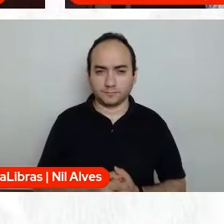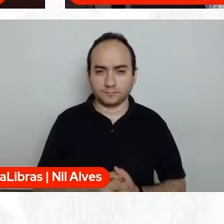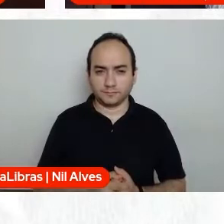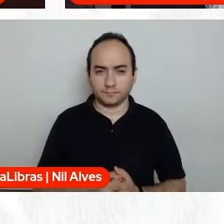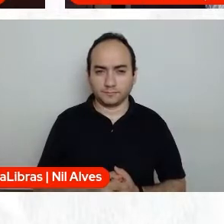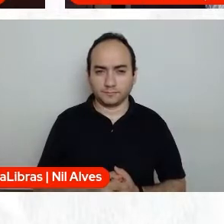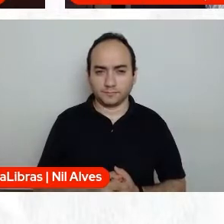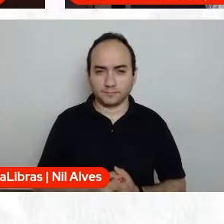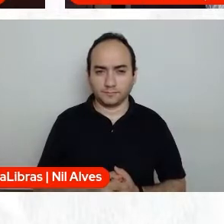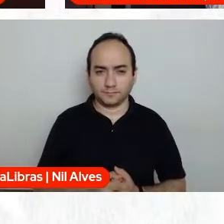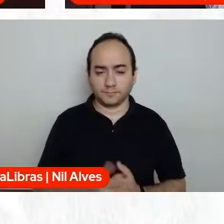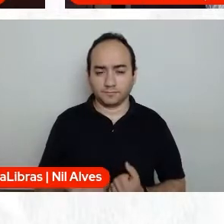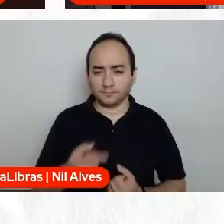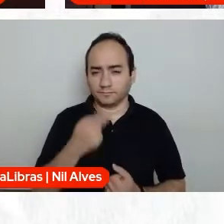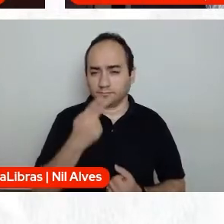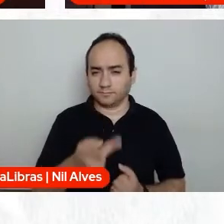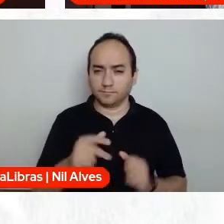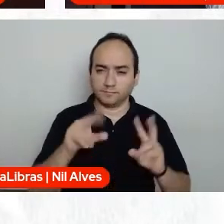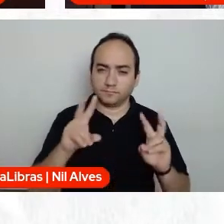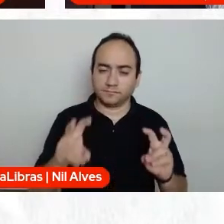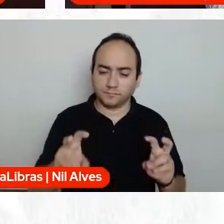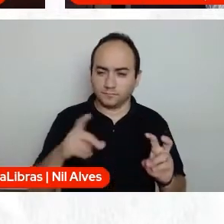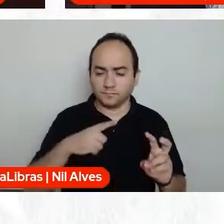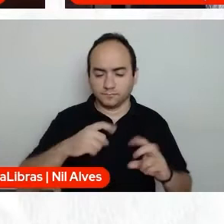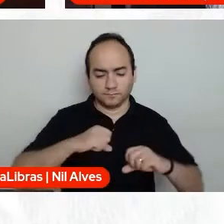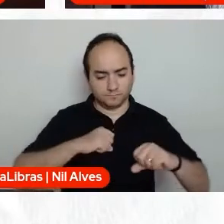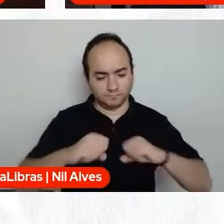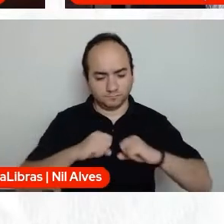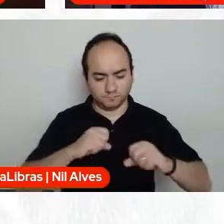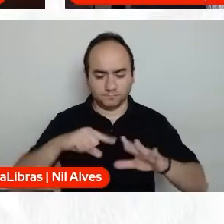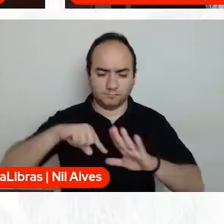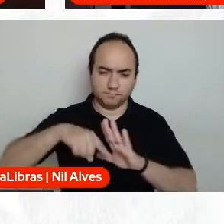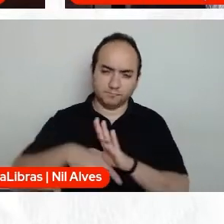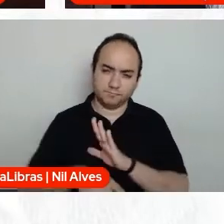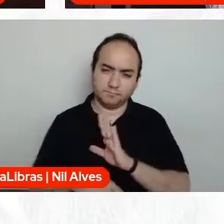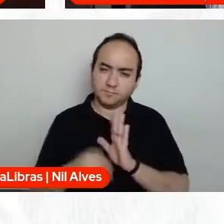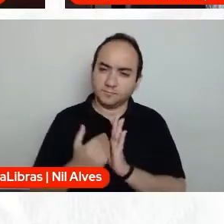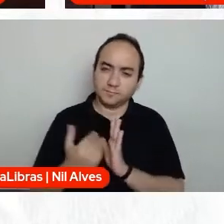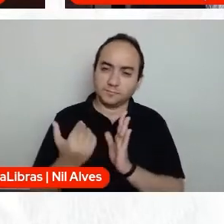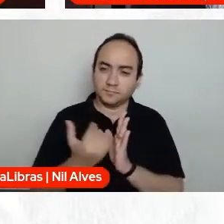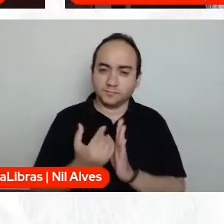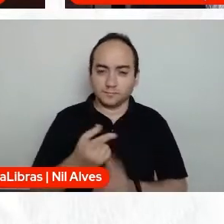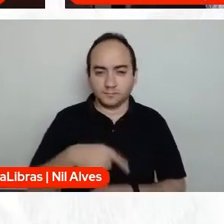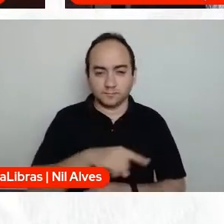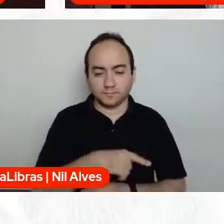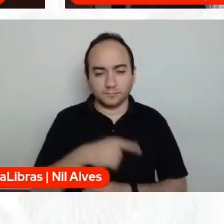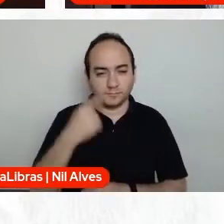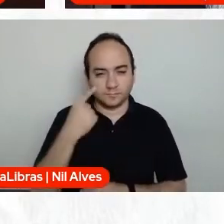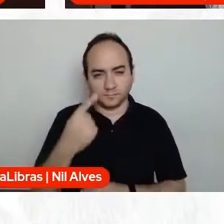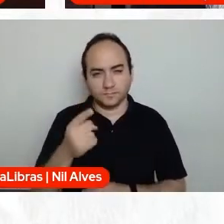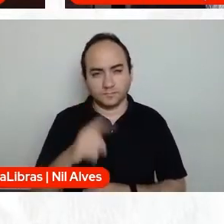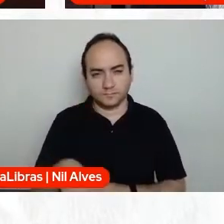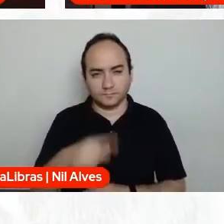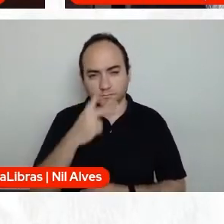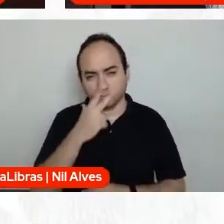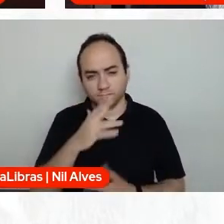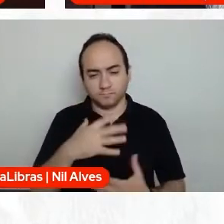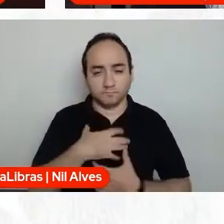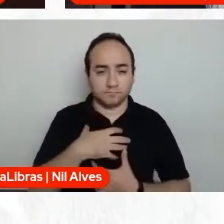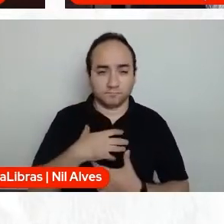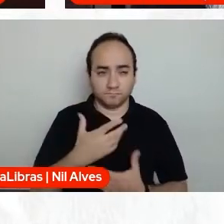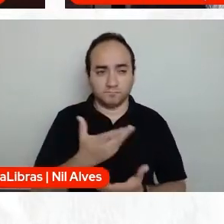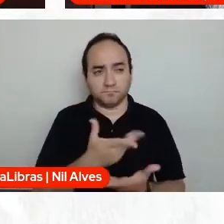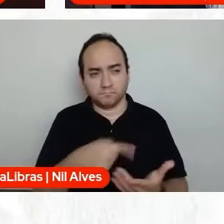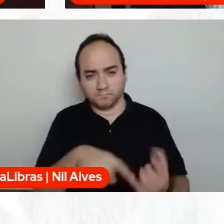dos temas, né? E aí o debate vai se aprofundando, a gente vai vendo as desconstruções, os incômodos, isso é muito bom.